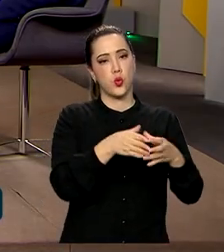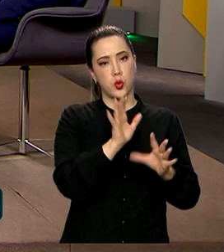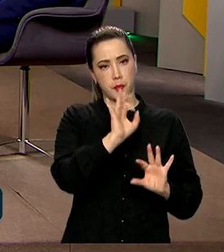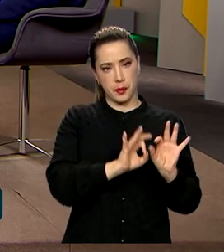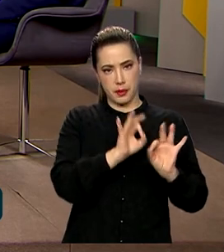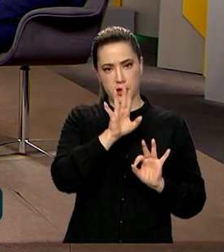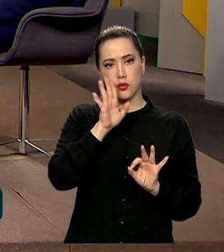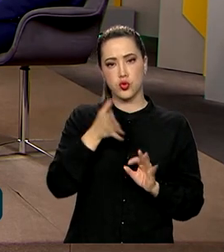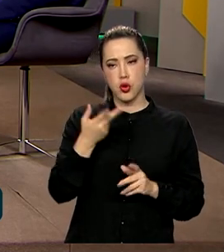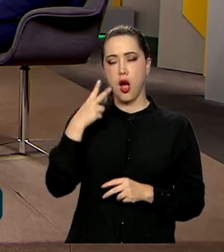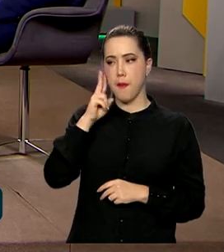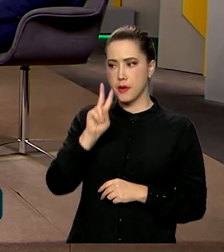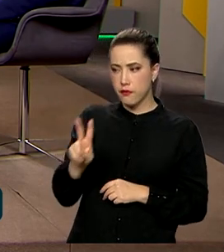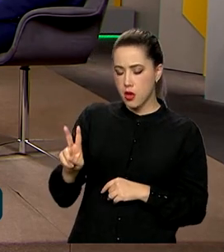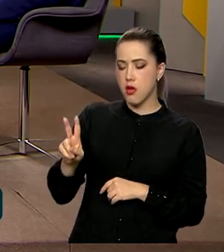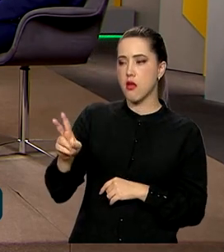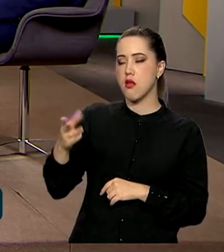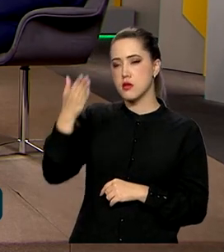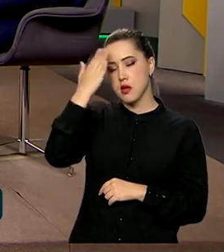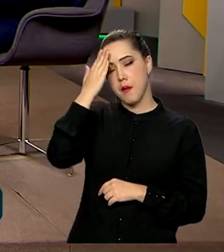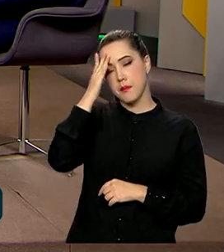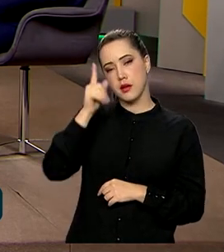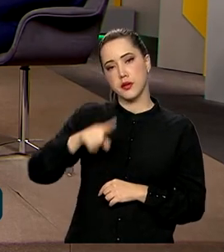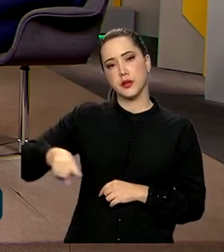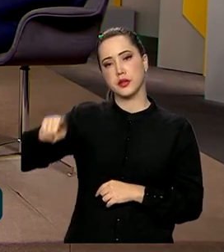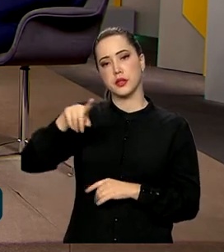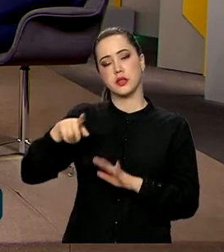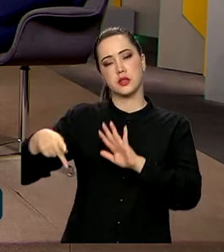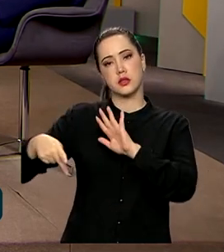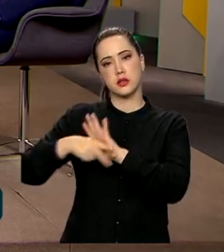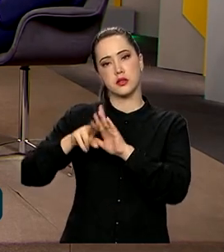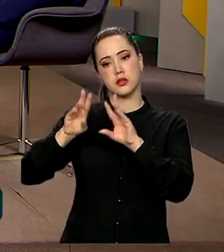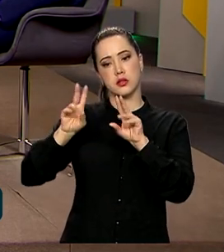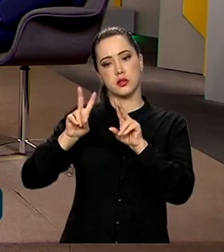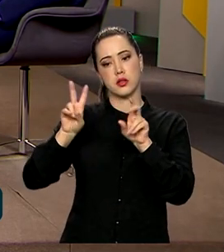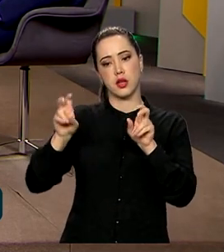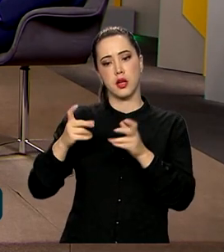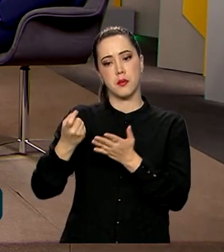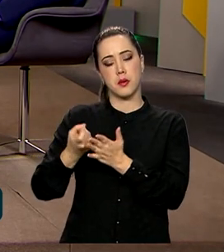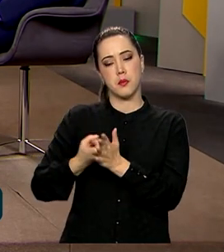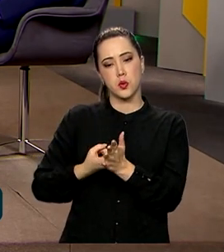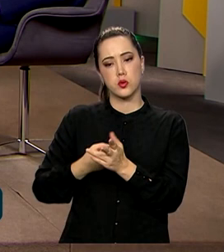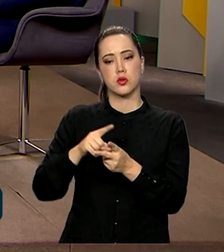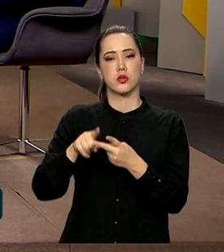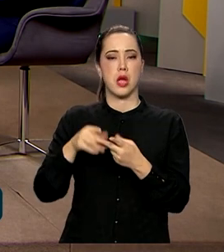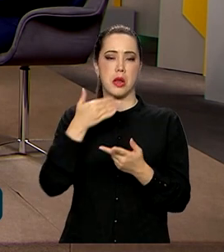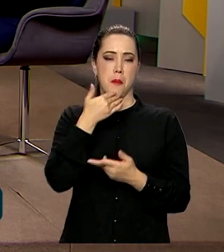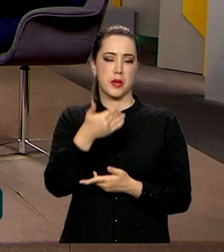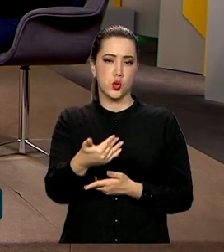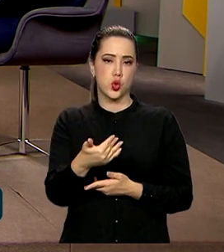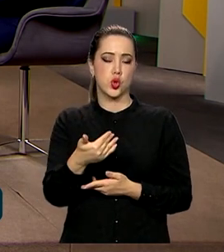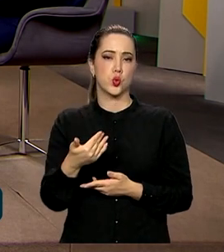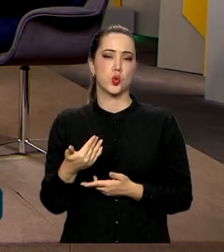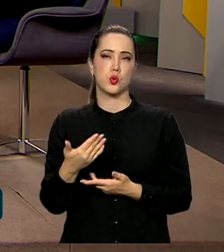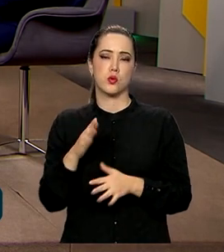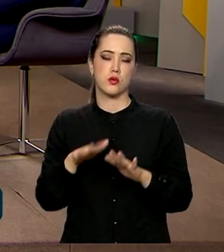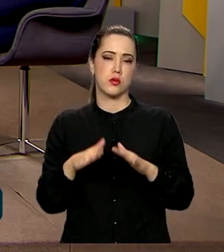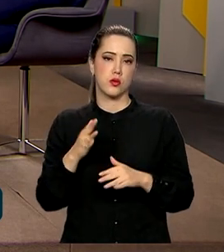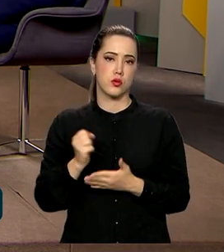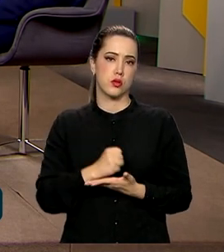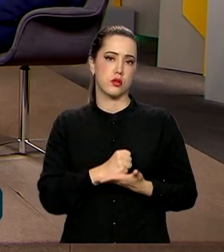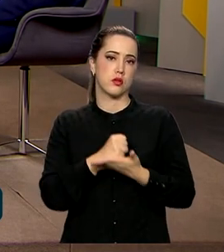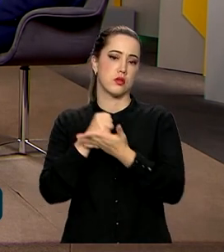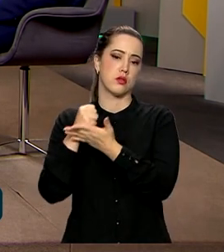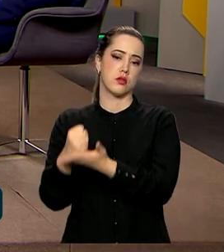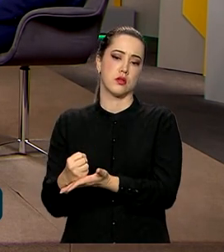preparada para ouvir questões relativas aí à arrecadação, por exemplo, ou até pedidos de doação